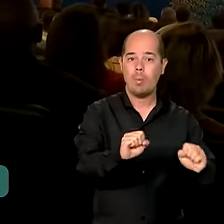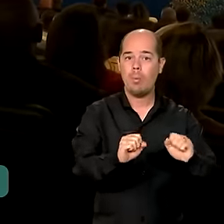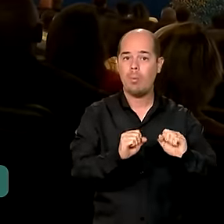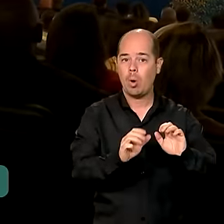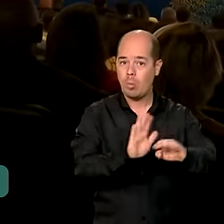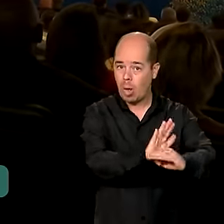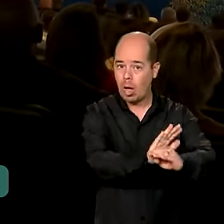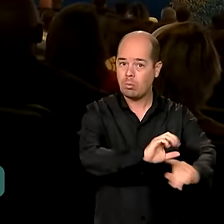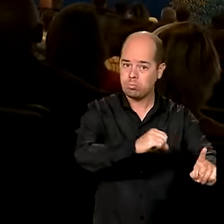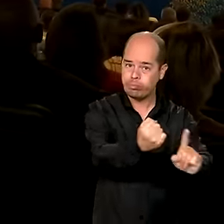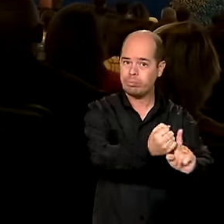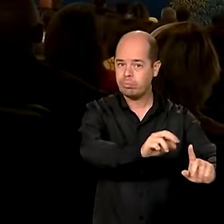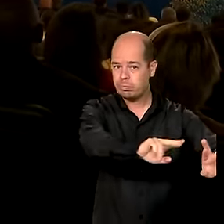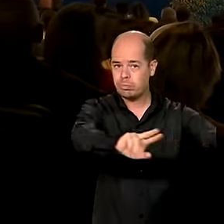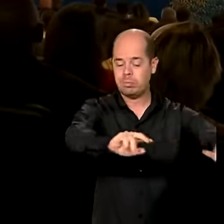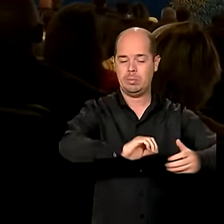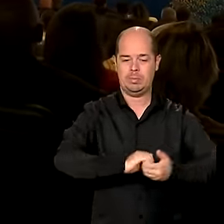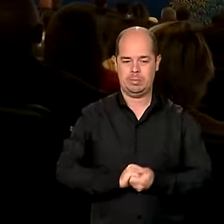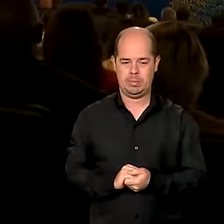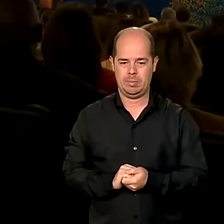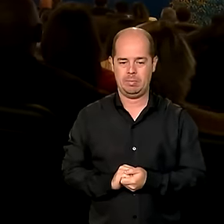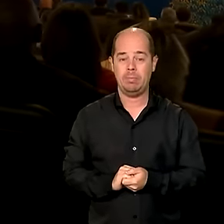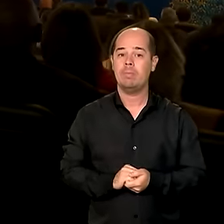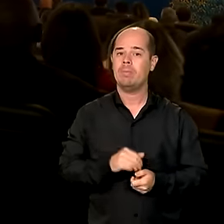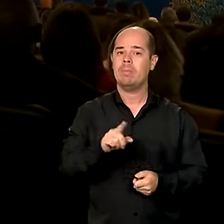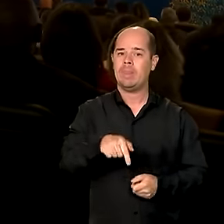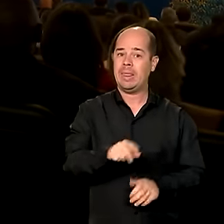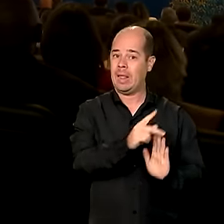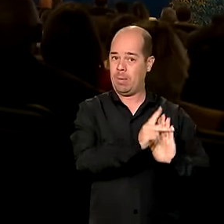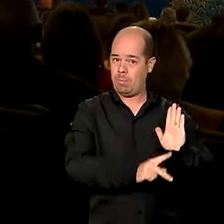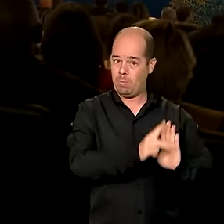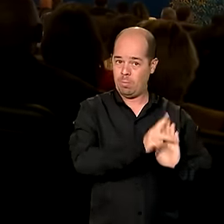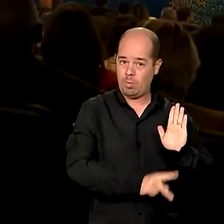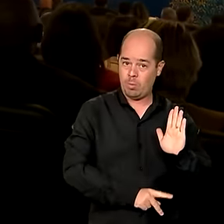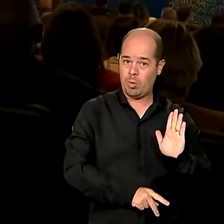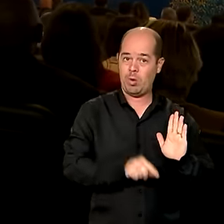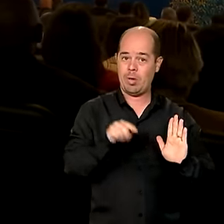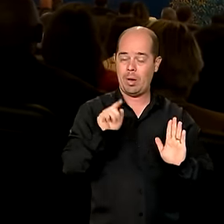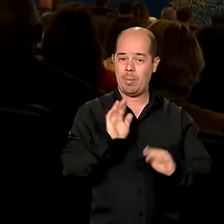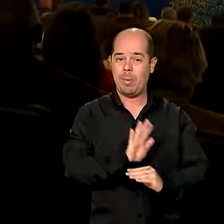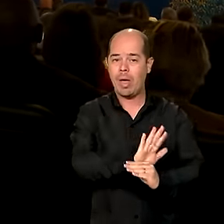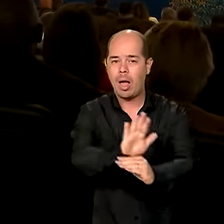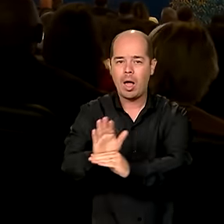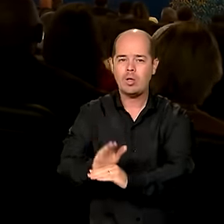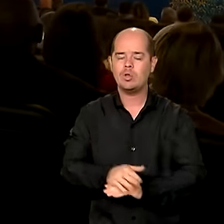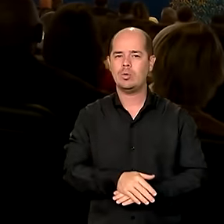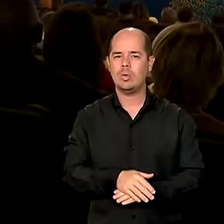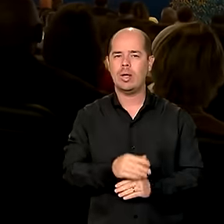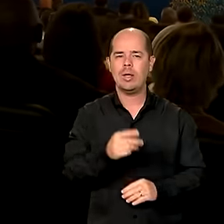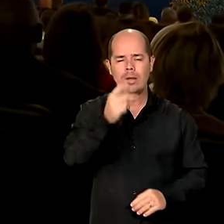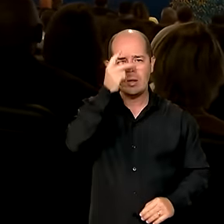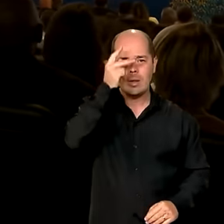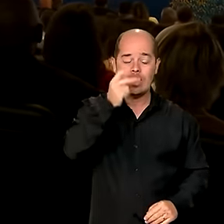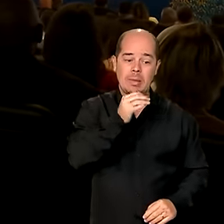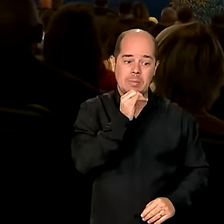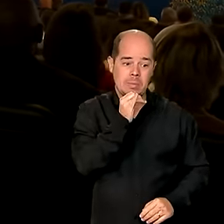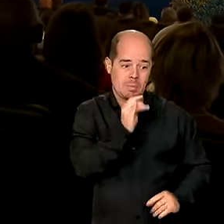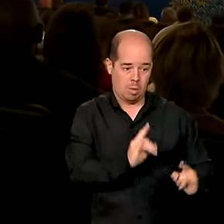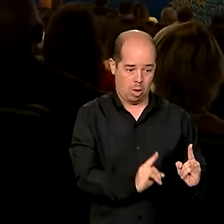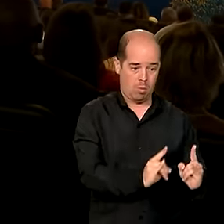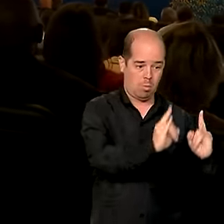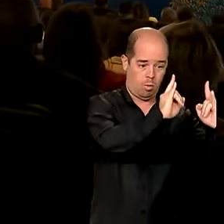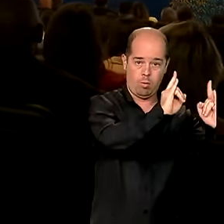Imóvel da Gente foi criado para destinar, de forma estratégica, imóveis da União, ociosos ou